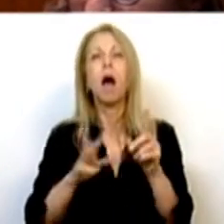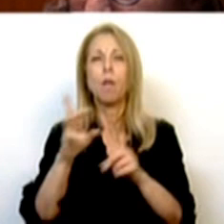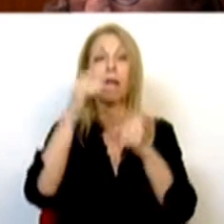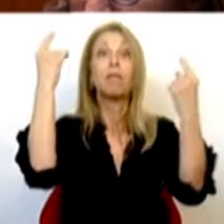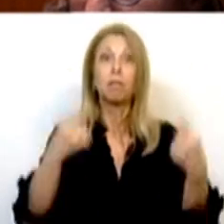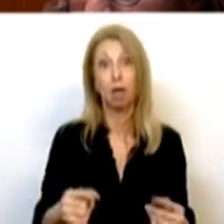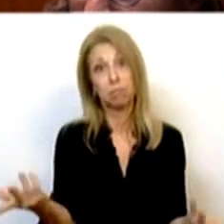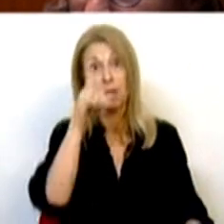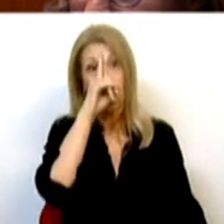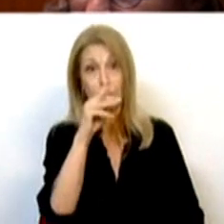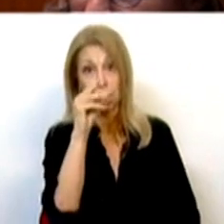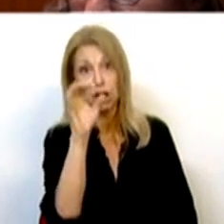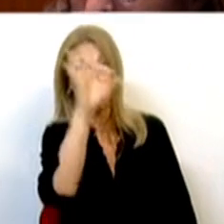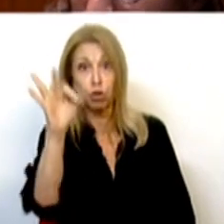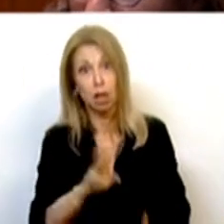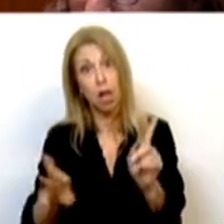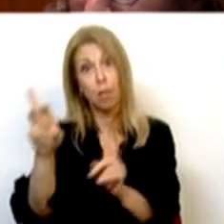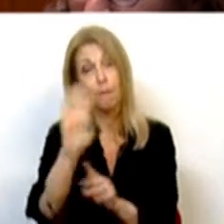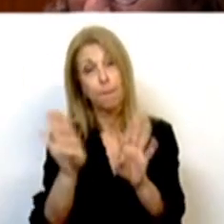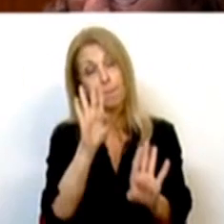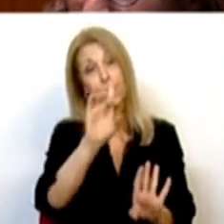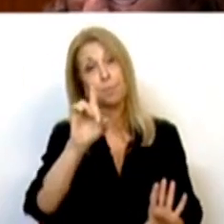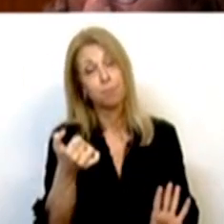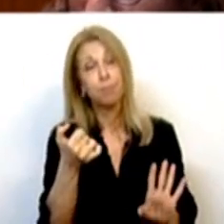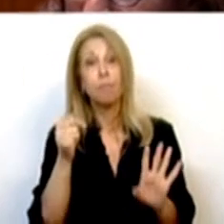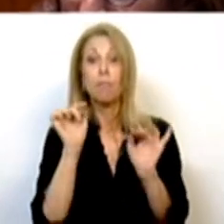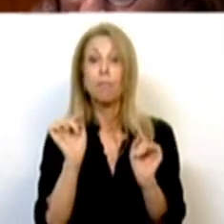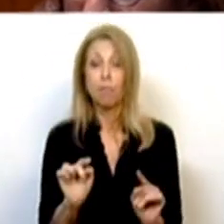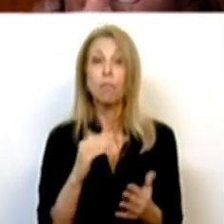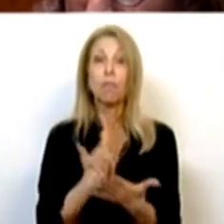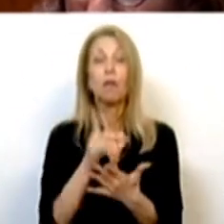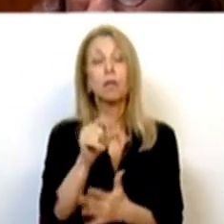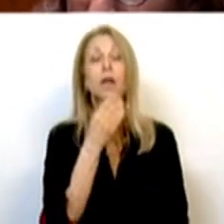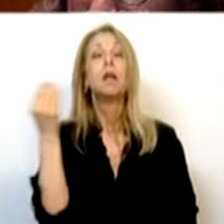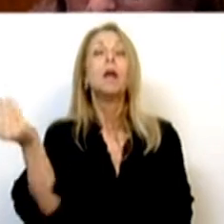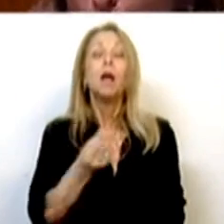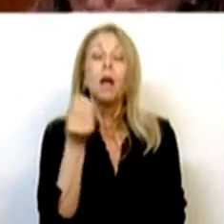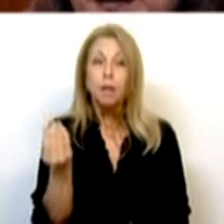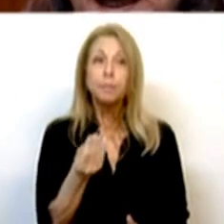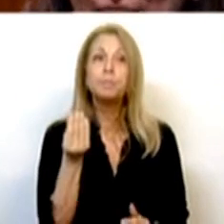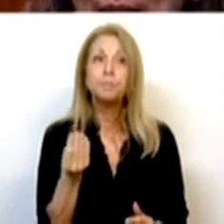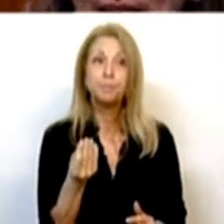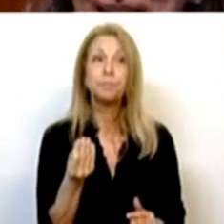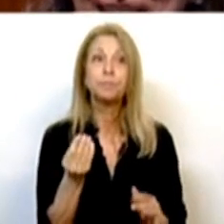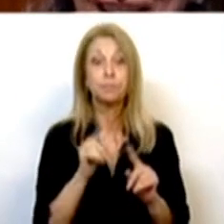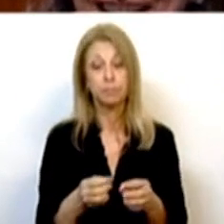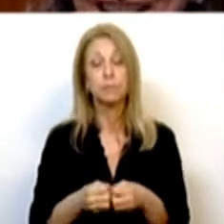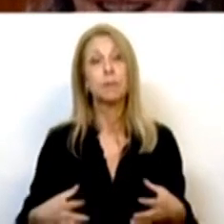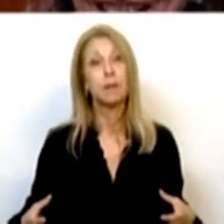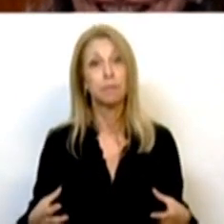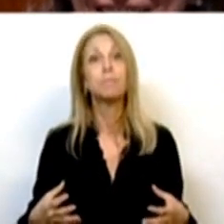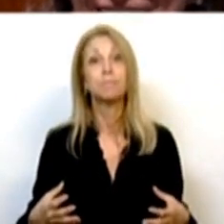aumento de 30% na verba do Porta 65 para também aqui chegar aos jovens que, com este alargamento,